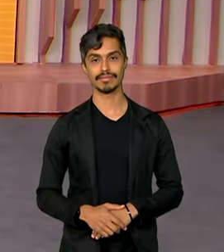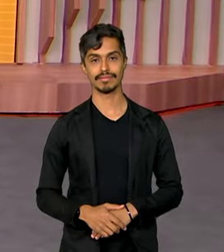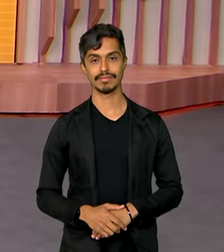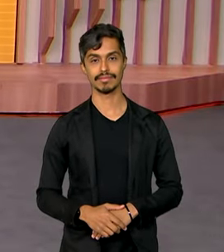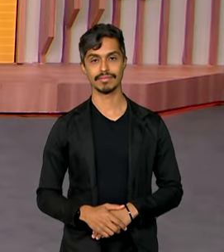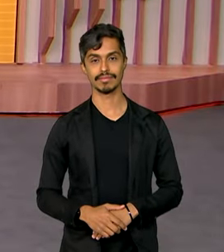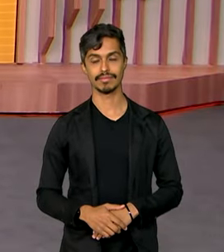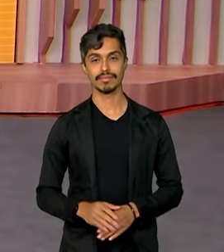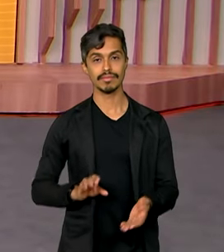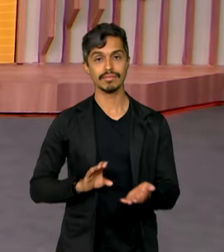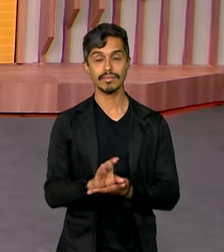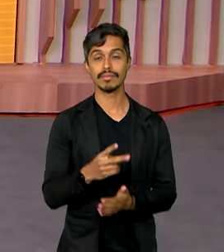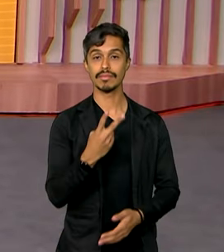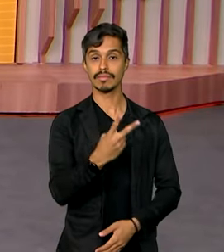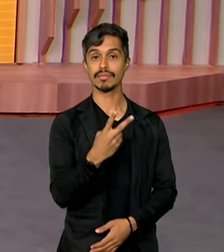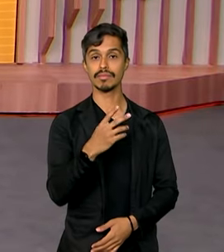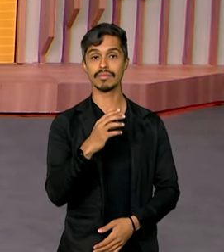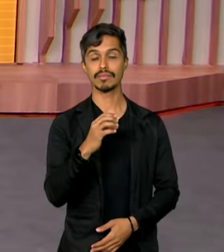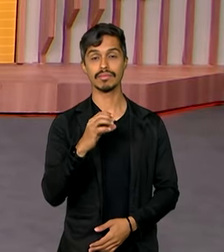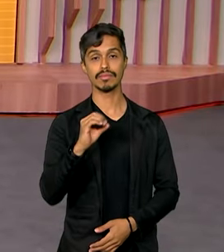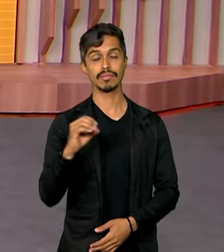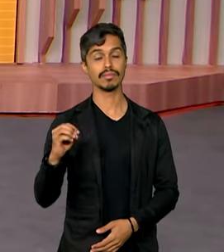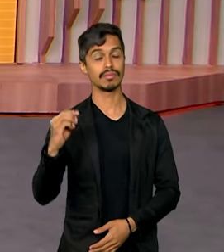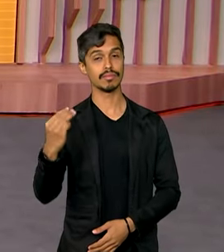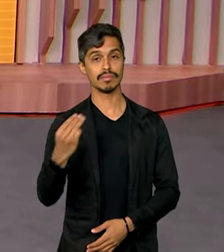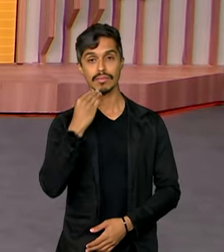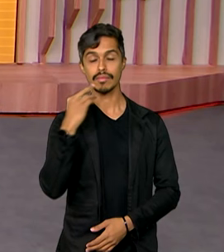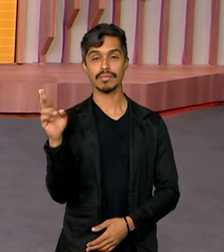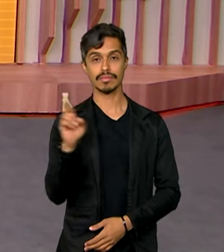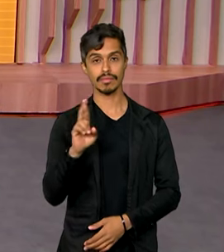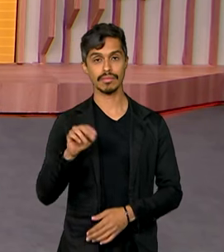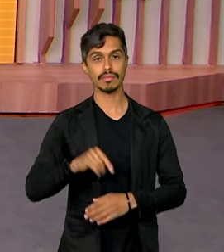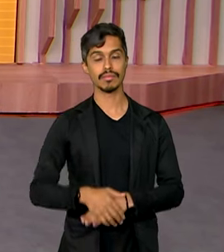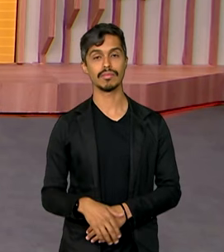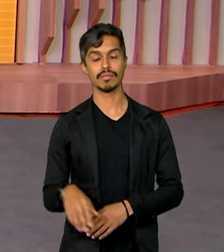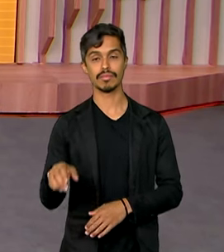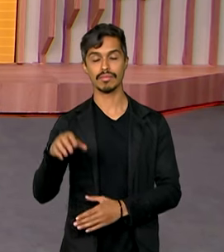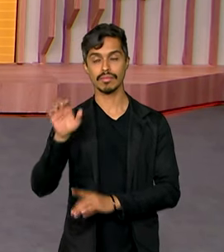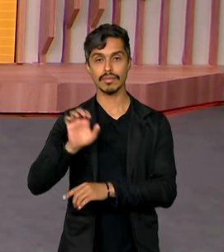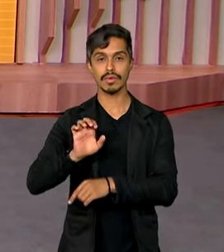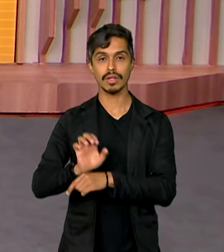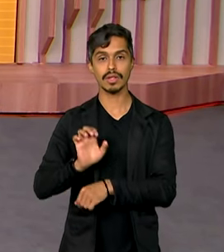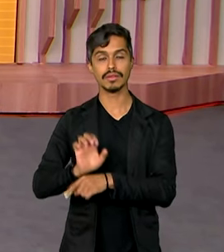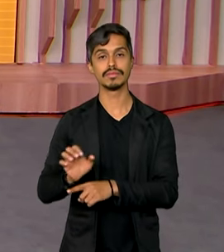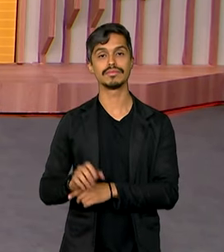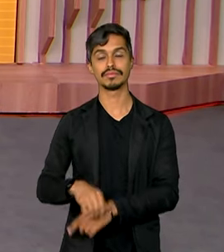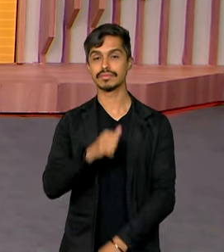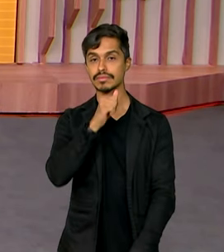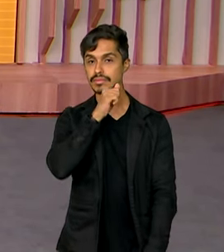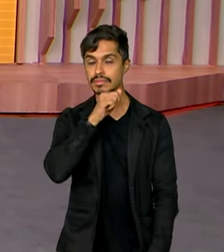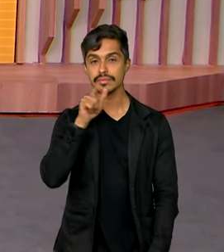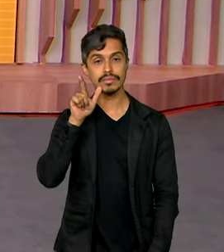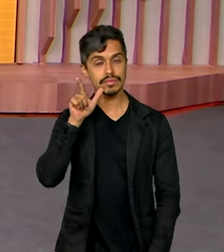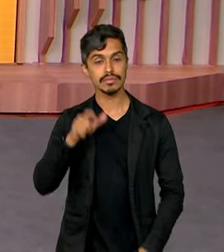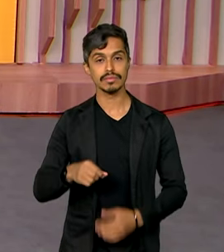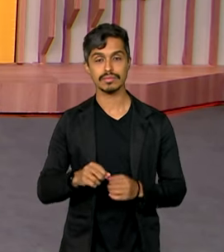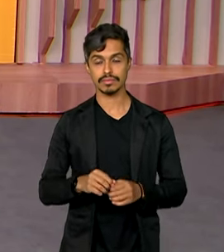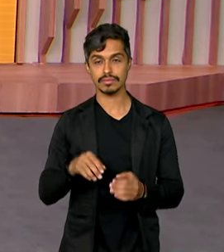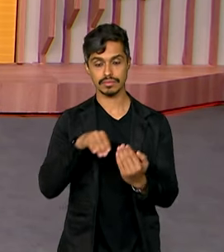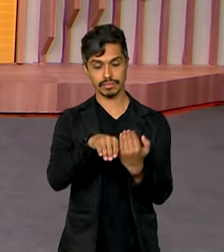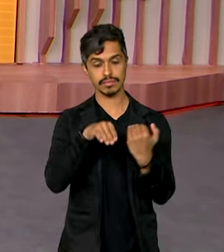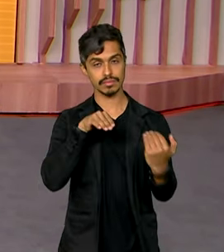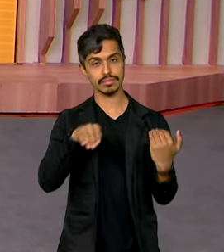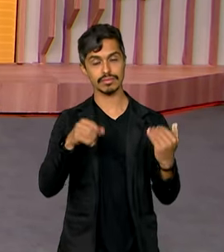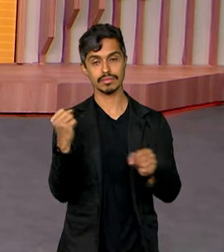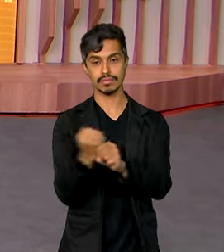Com o investimento de 200 milhões de reais, o estado de Alagoas vai receber obras de duplicação de trechos